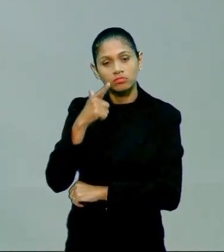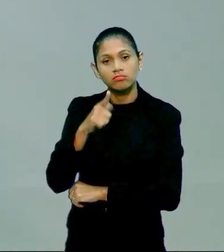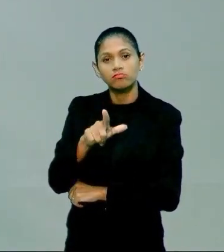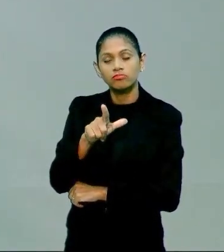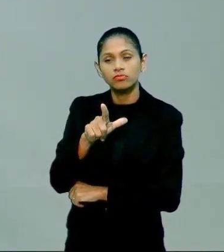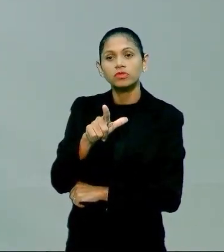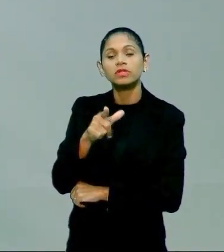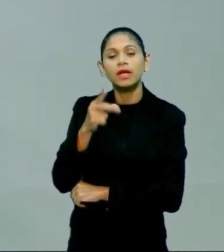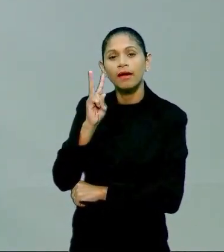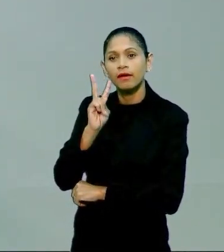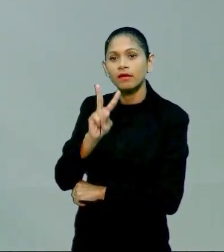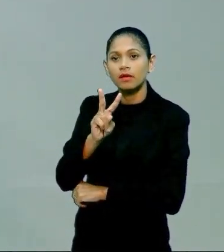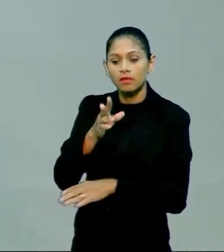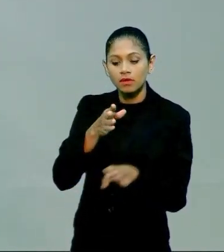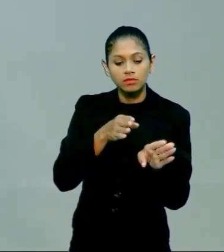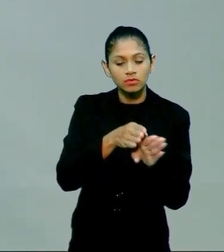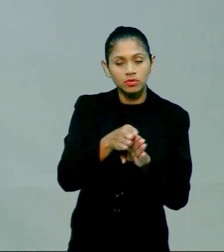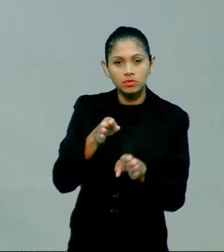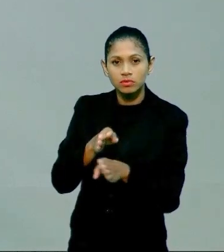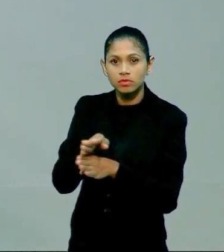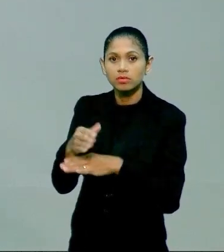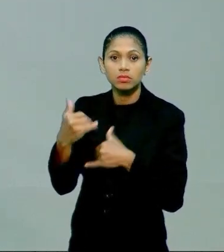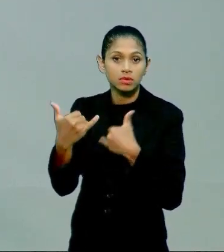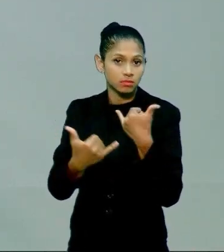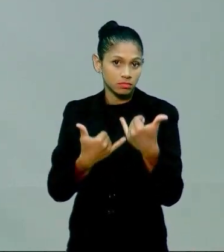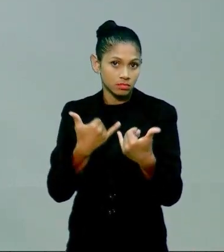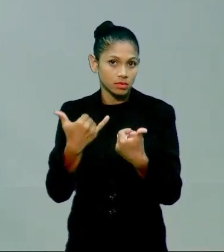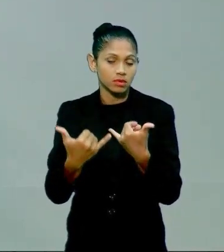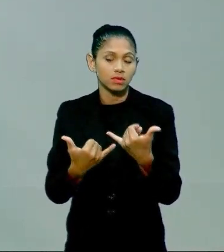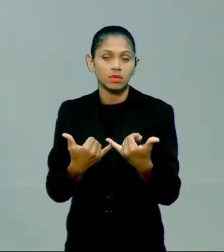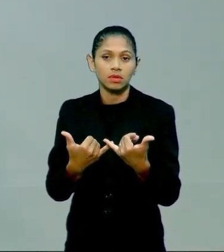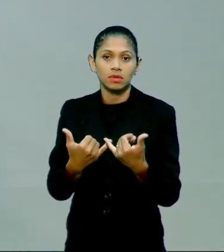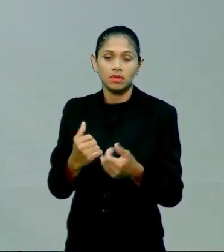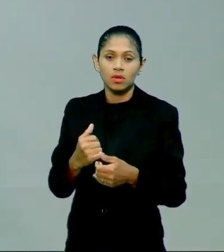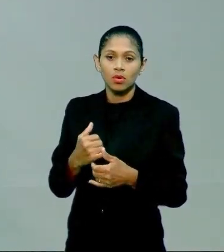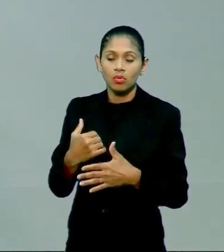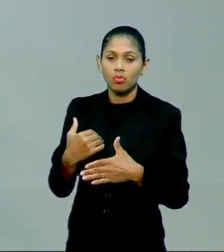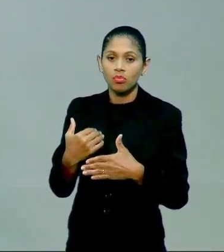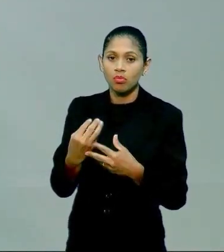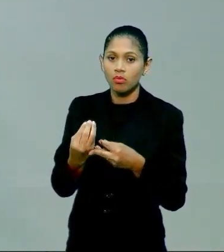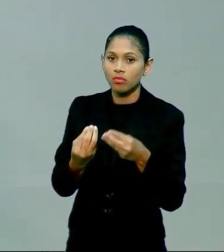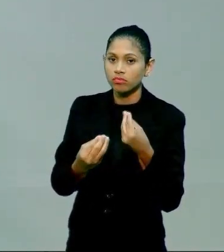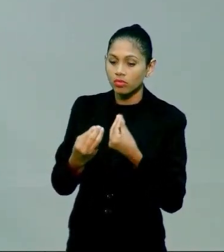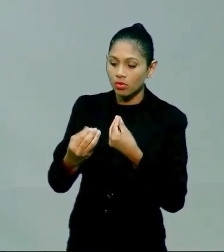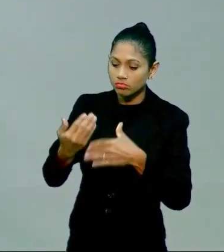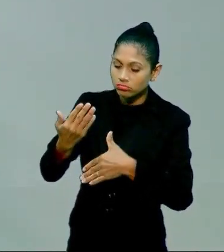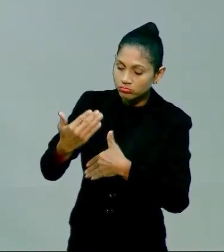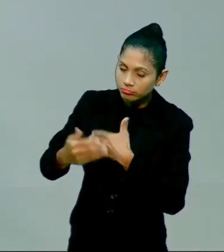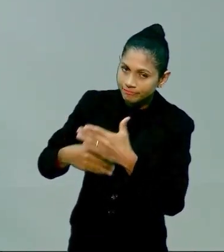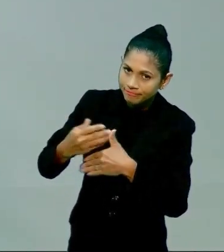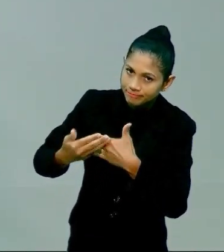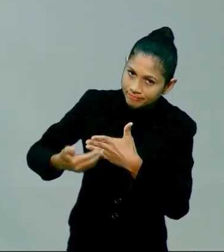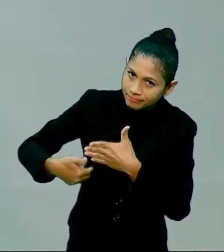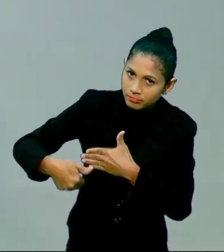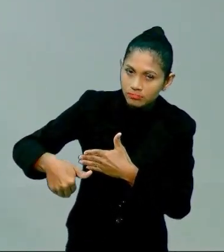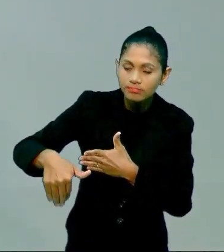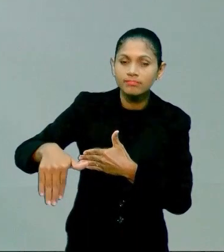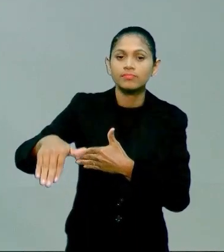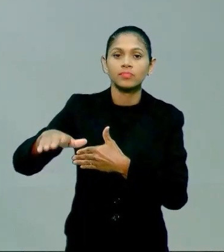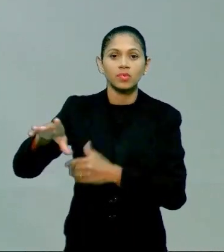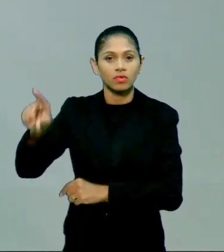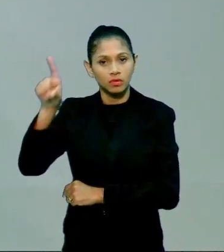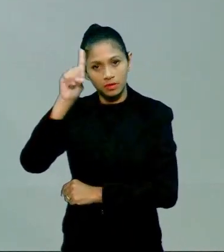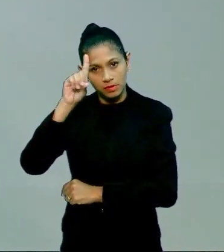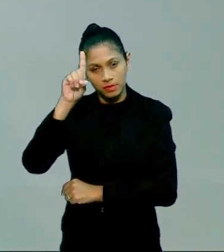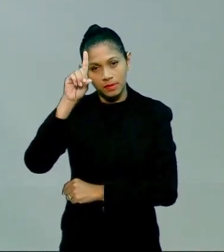direcionamento das brincadeiras o direcionamento de como ela se perpetua com o tempo e como isso se insere no nosso cotidiano